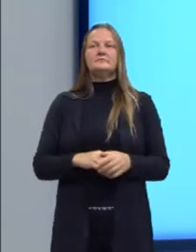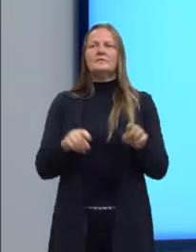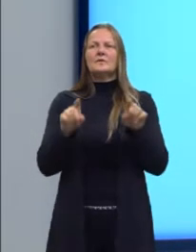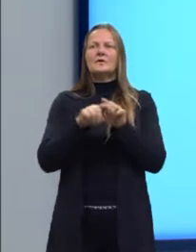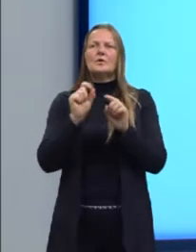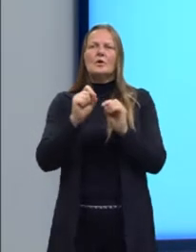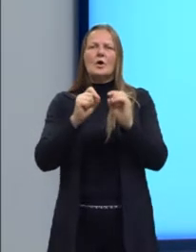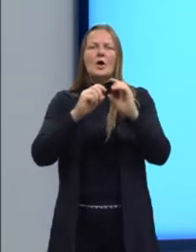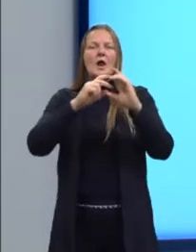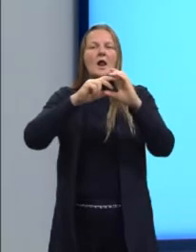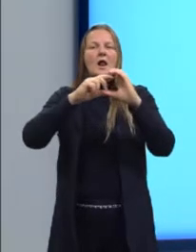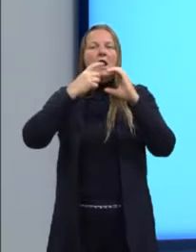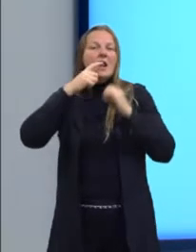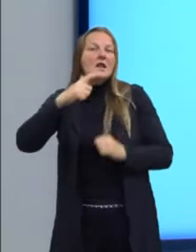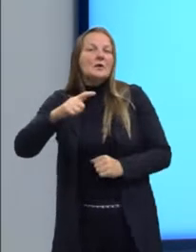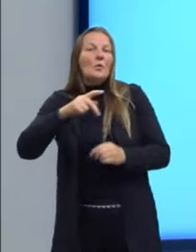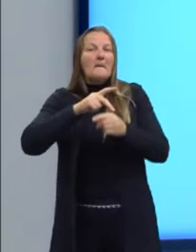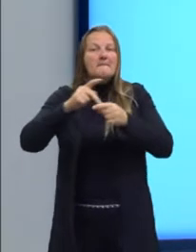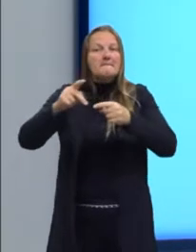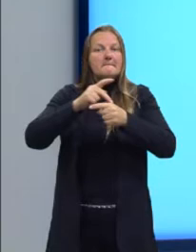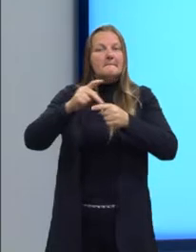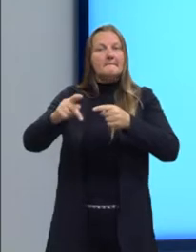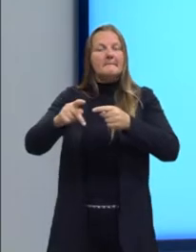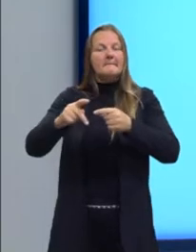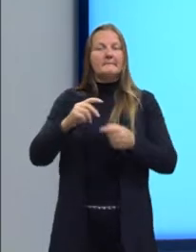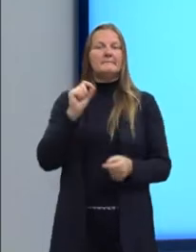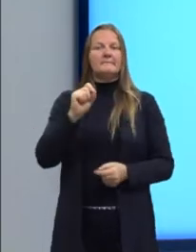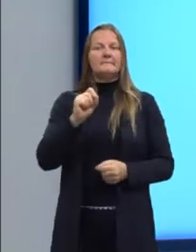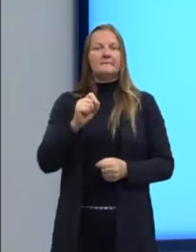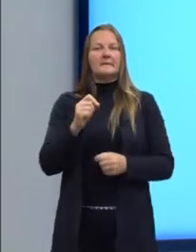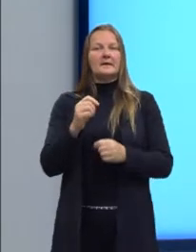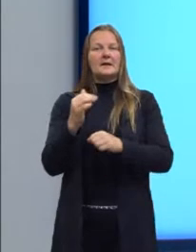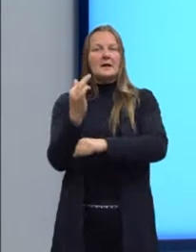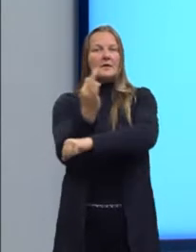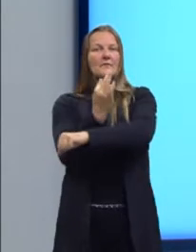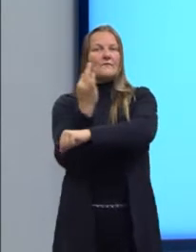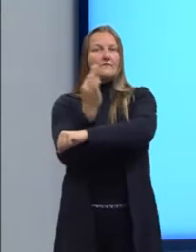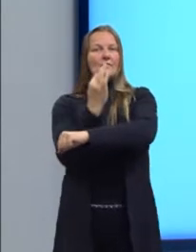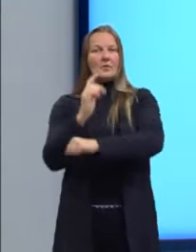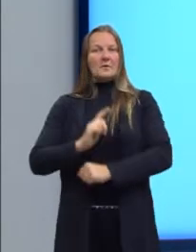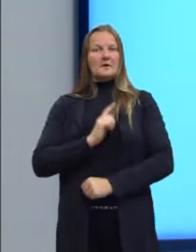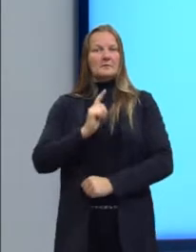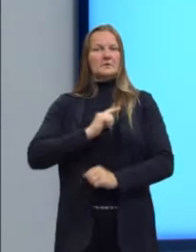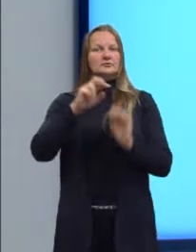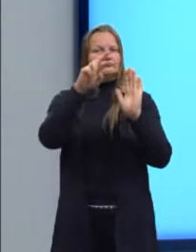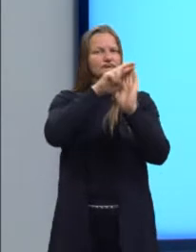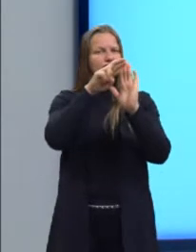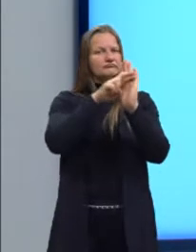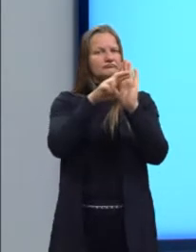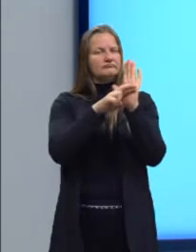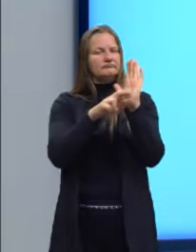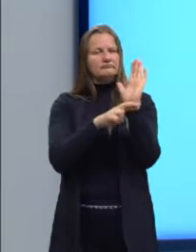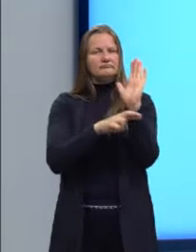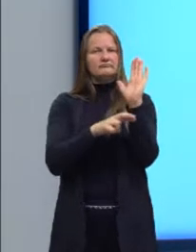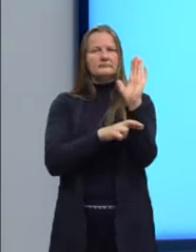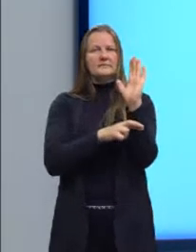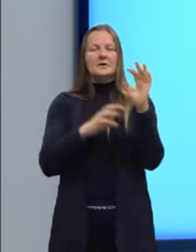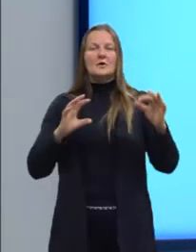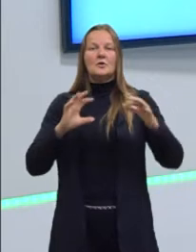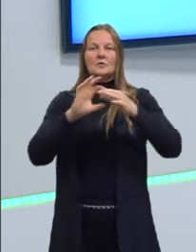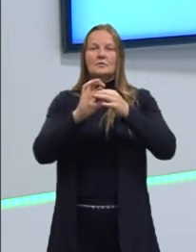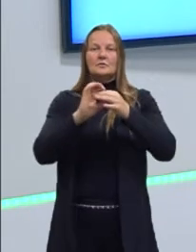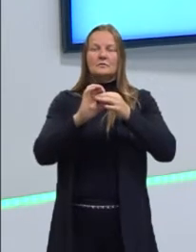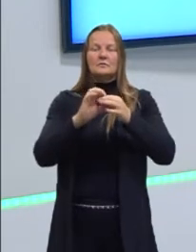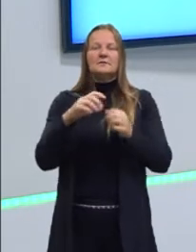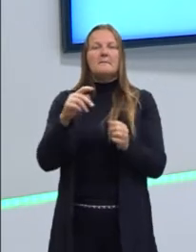seria a língua padrão? É a forma da gramática normativa que está ligada